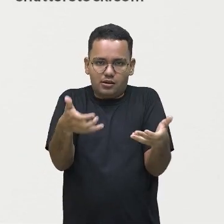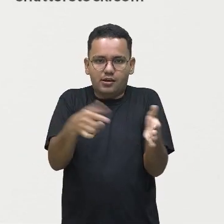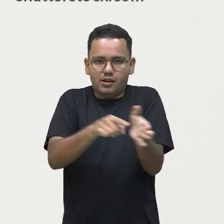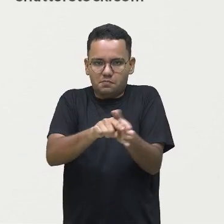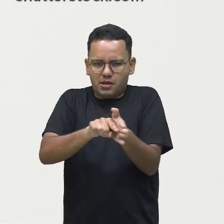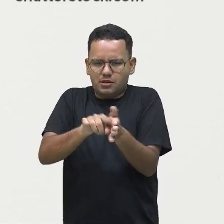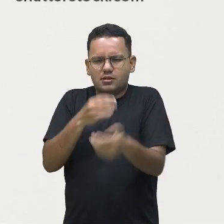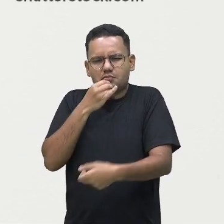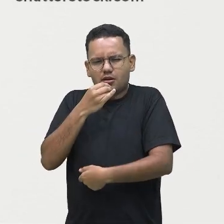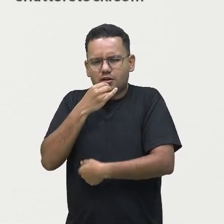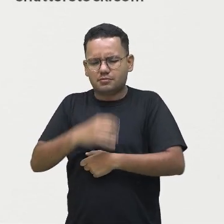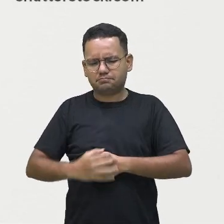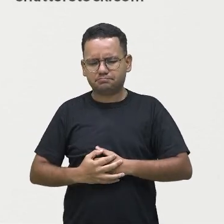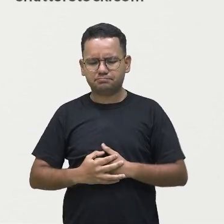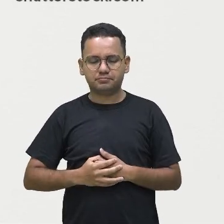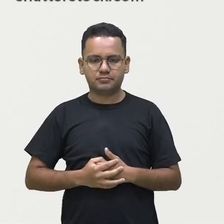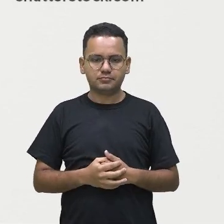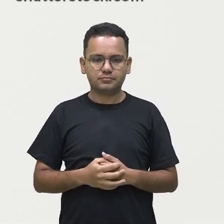Então,